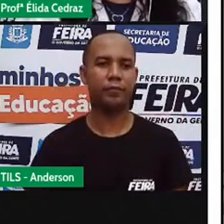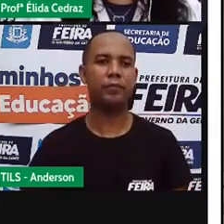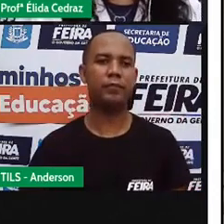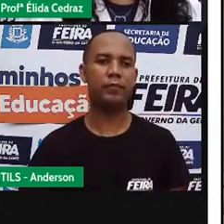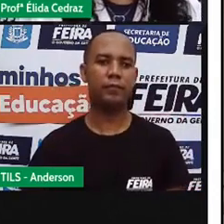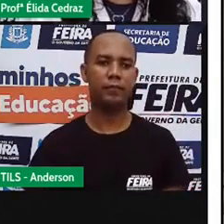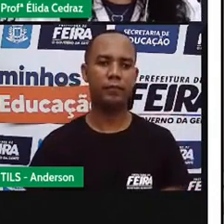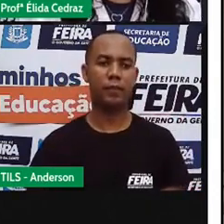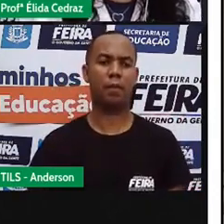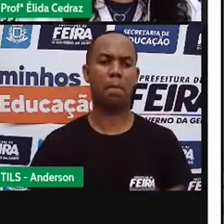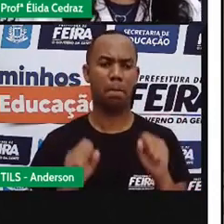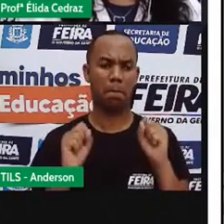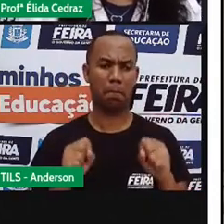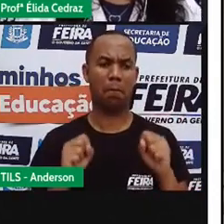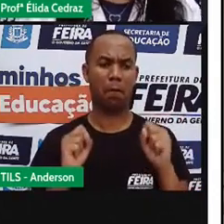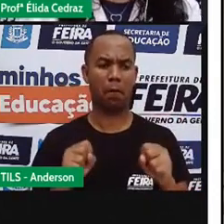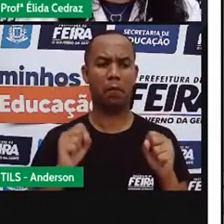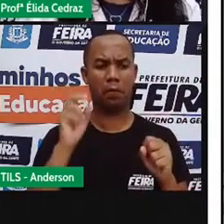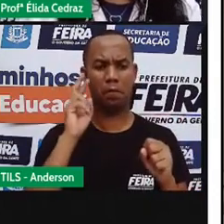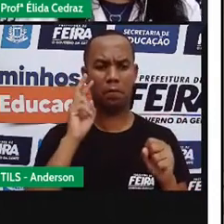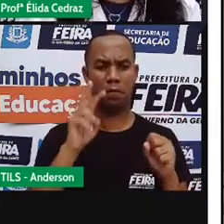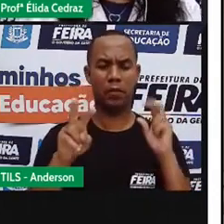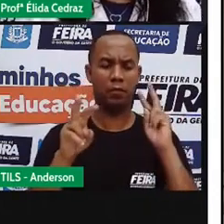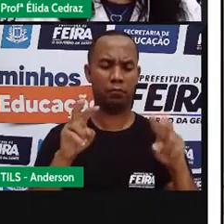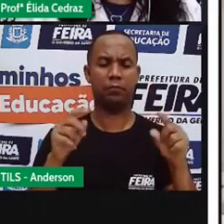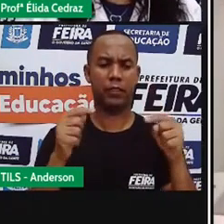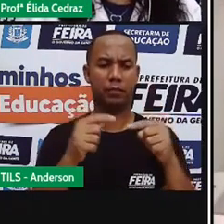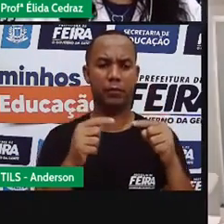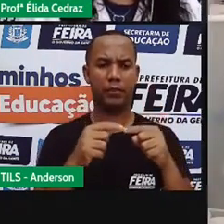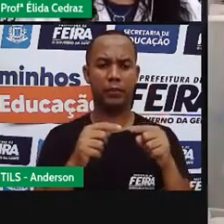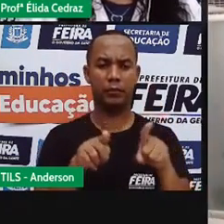que você possa enxergar através desse objeto.